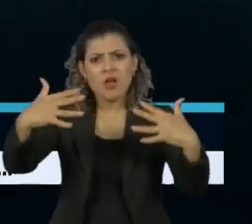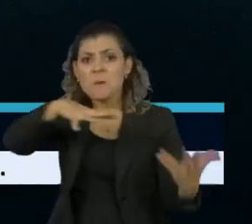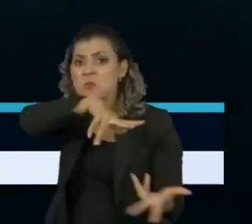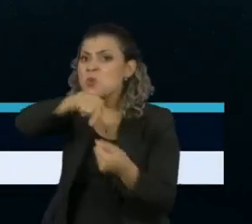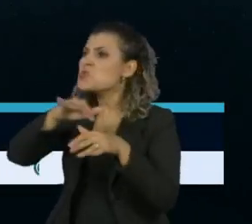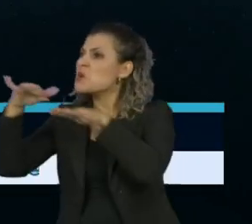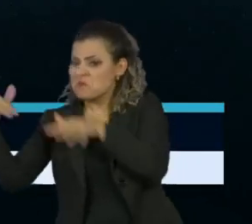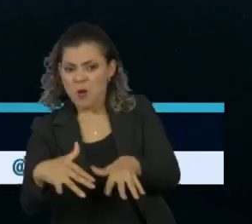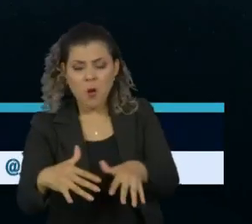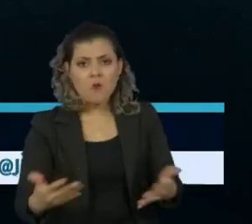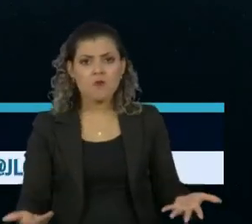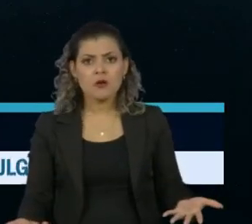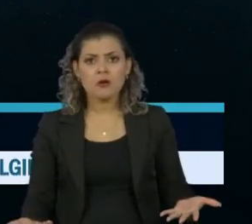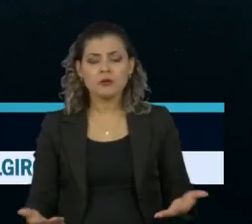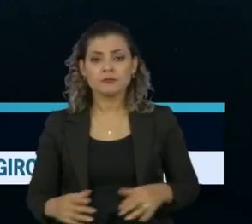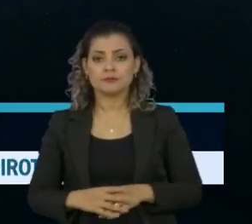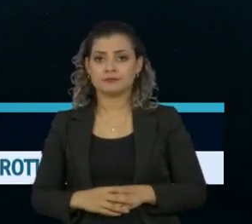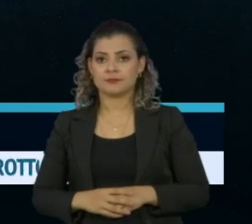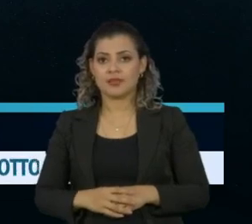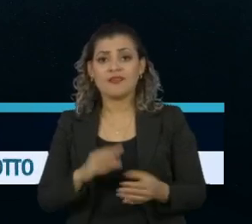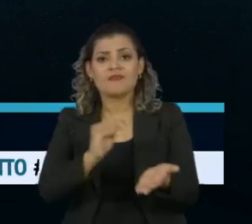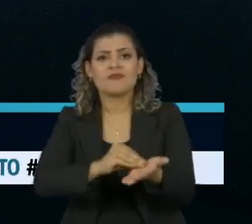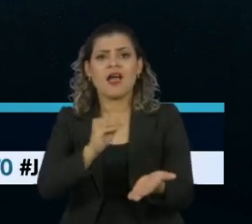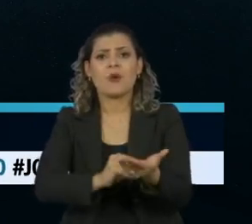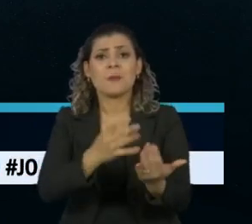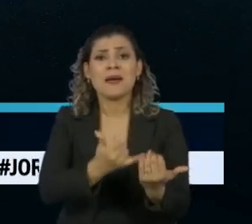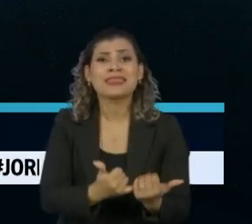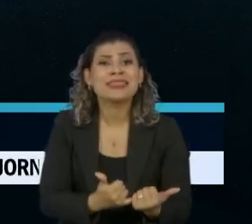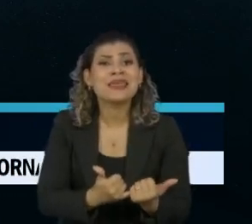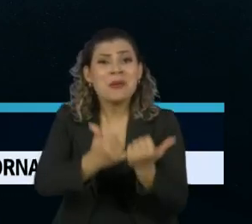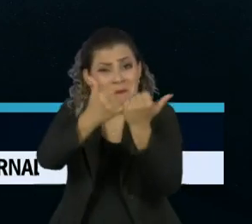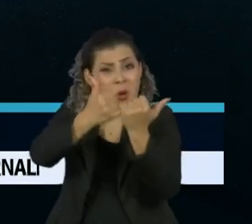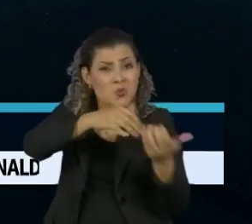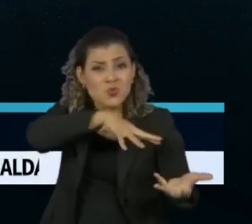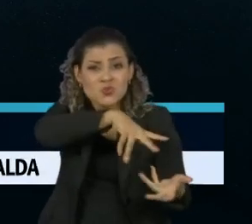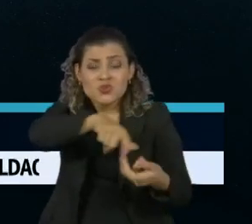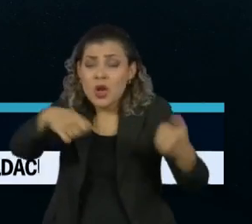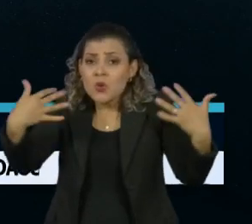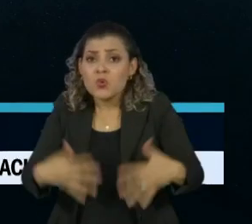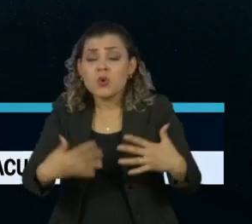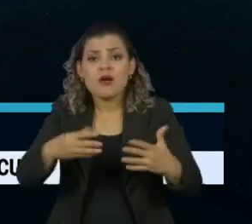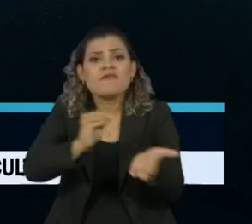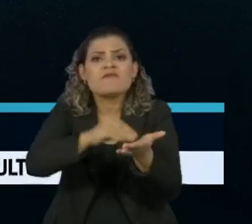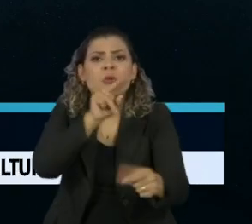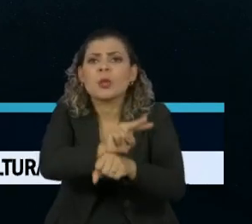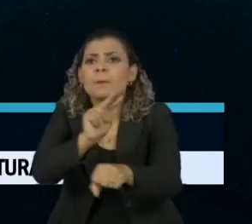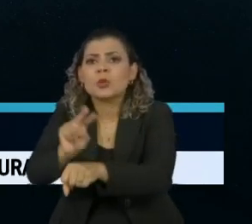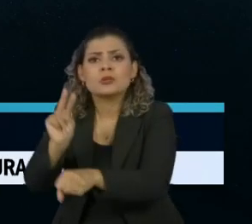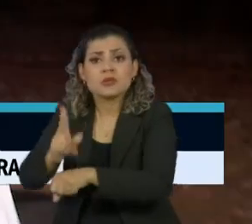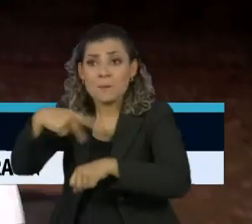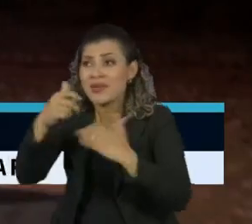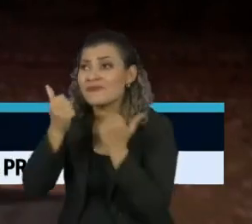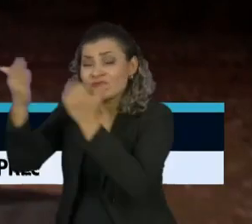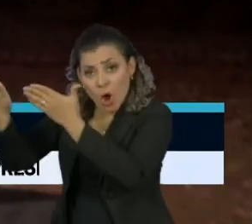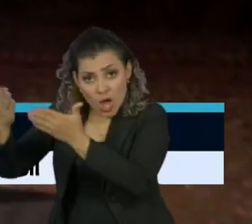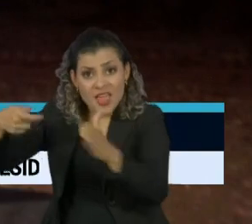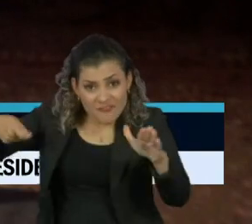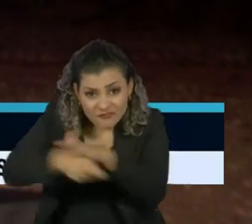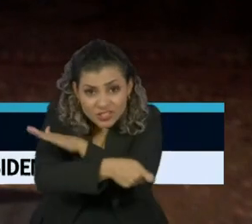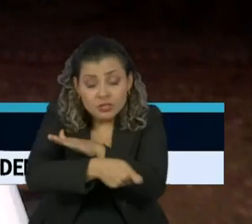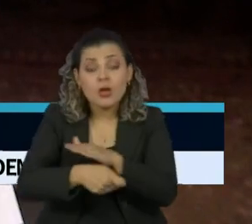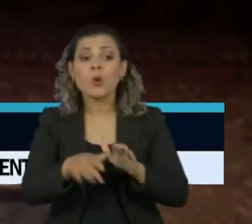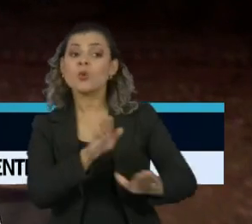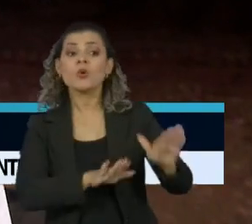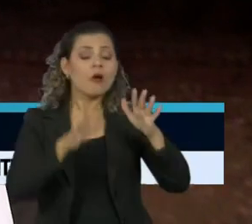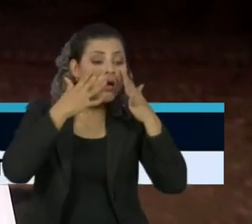A falta de cuidado com o maior patrimônio de todos os brasileiros também está na mira dos investidores internacionais. A questão ambiental